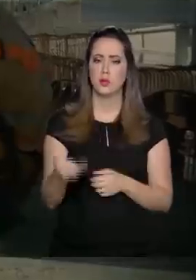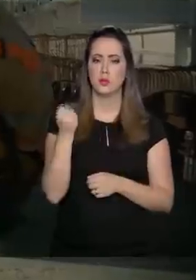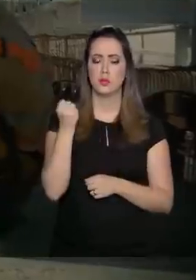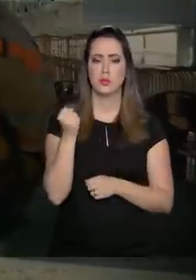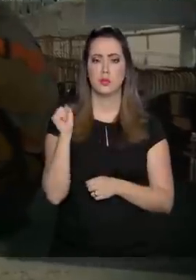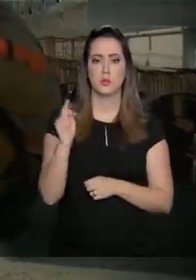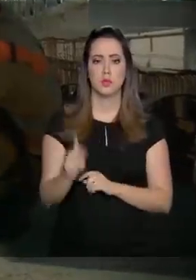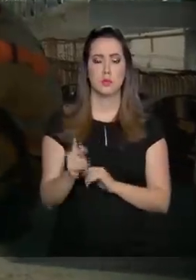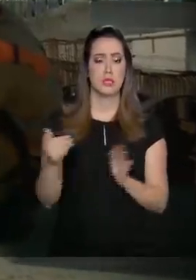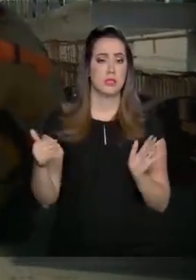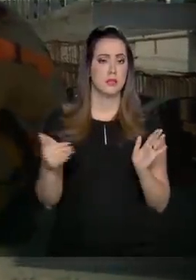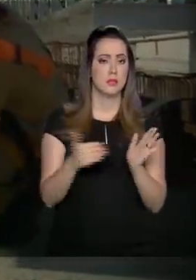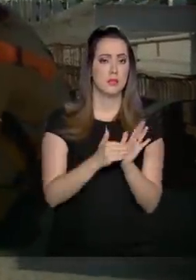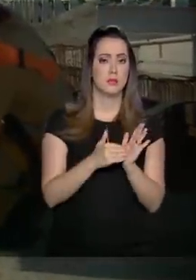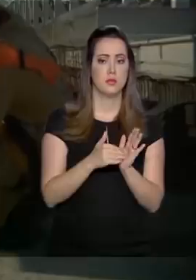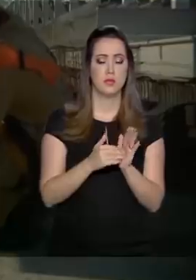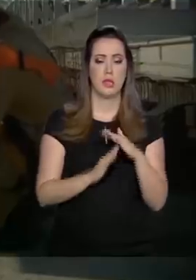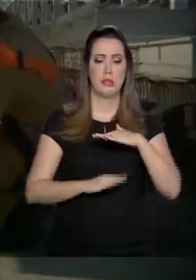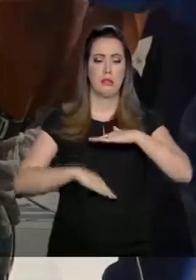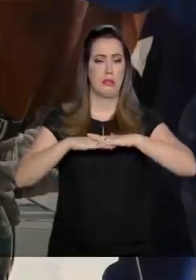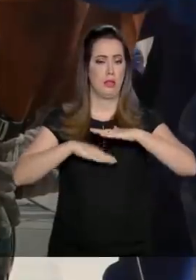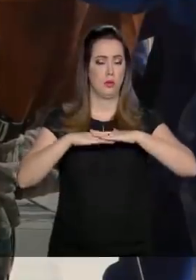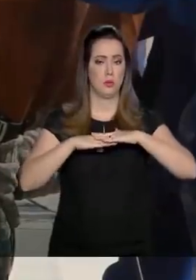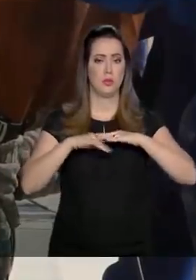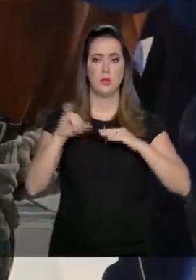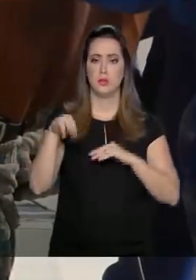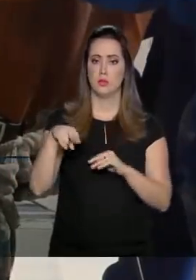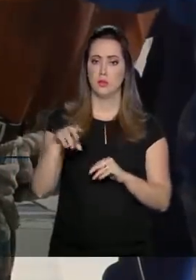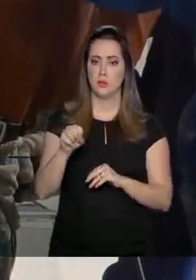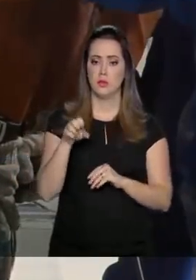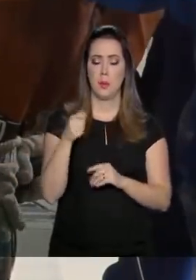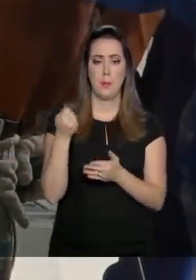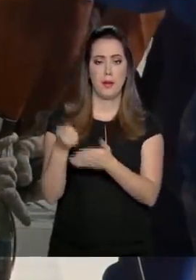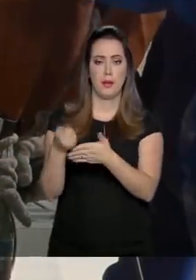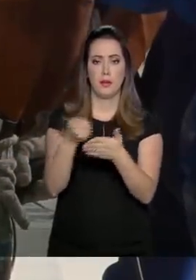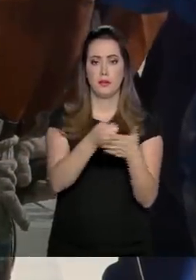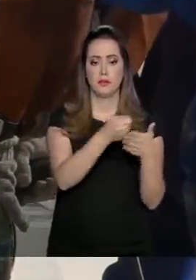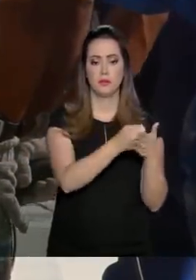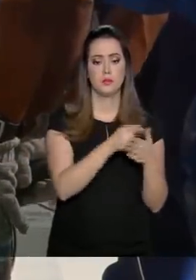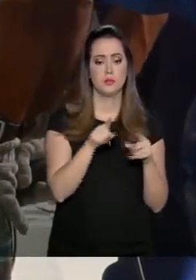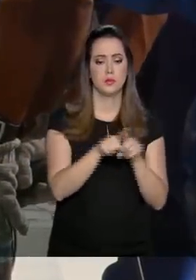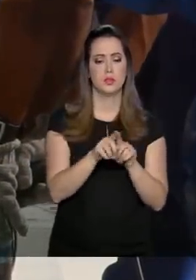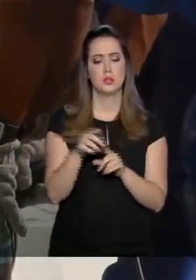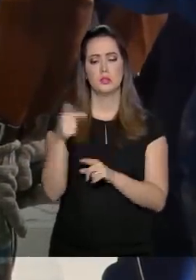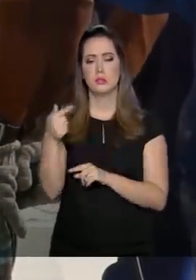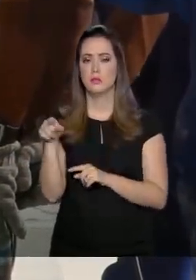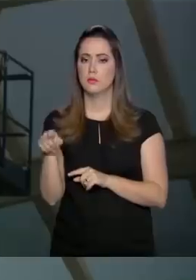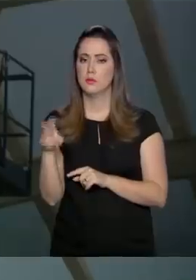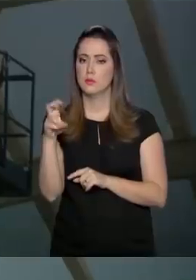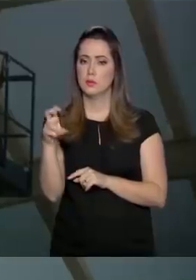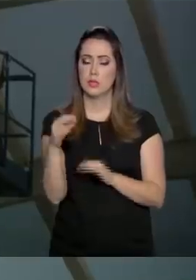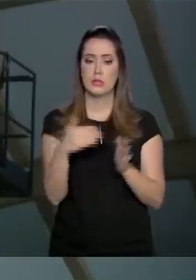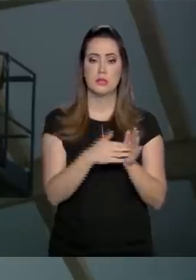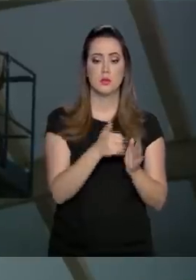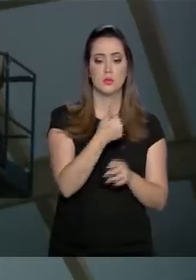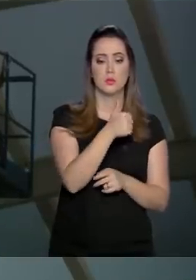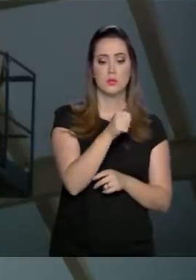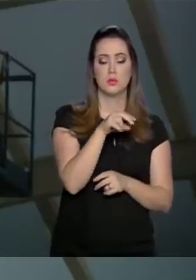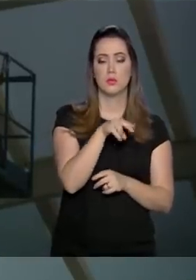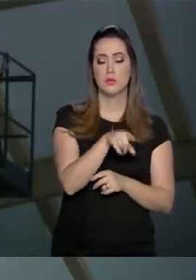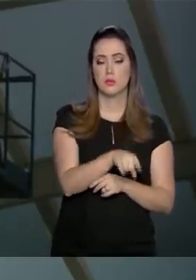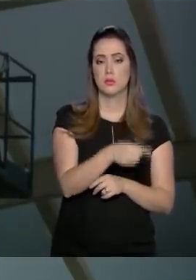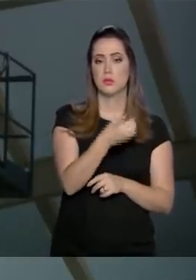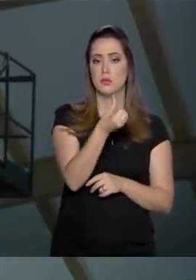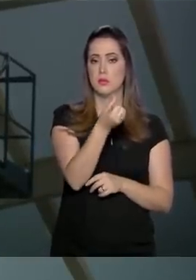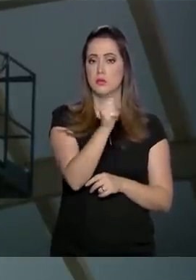aposentadoria, no máximo, o teto do INSS, vão contribuir com alíquotas que variam de 7,5% a 11